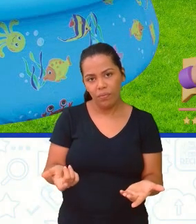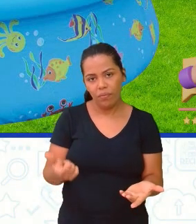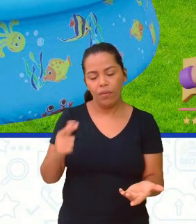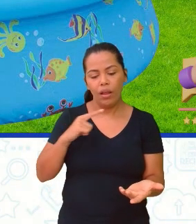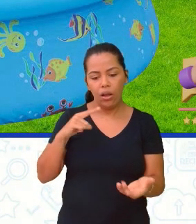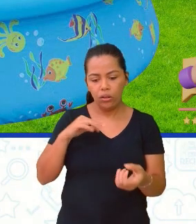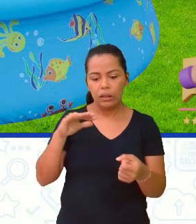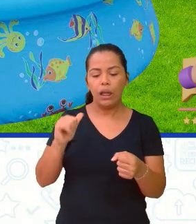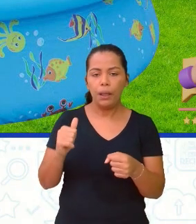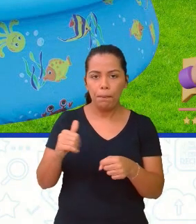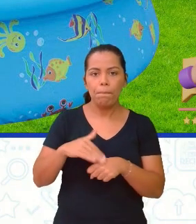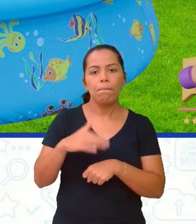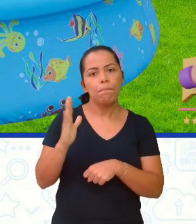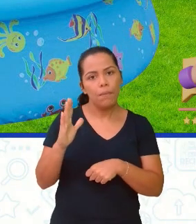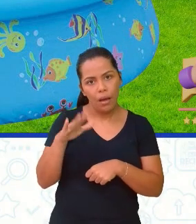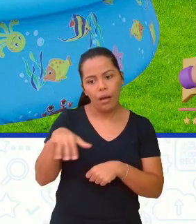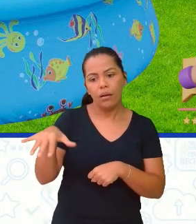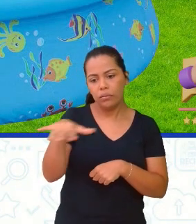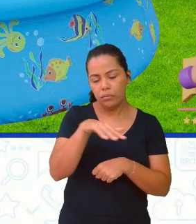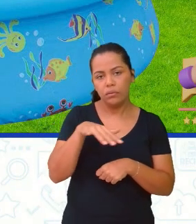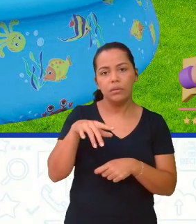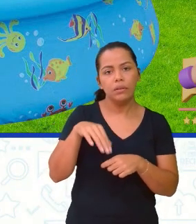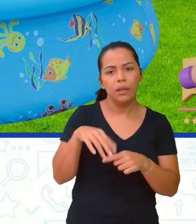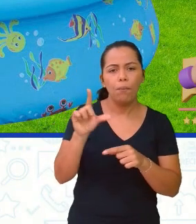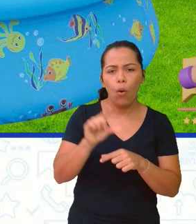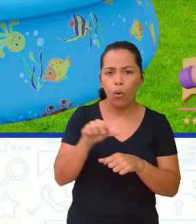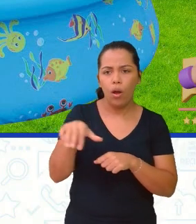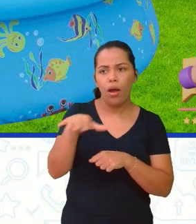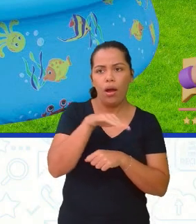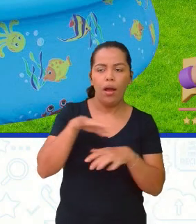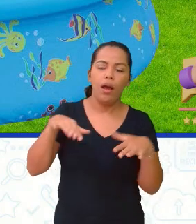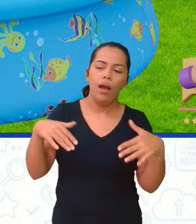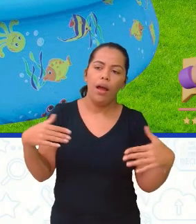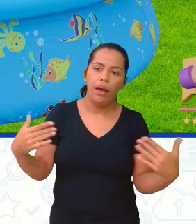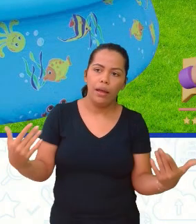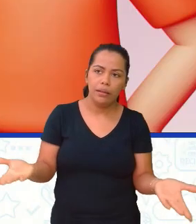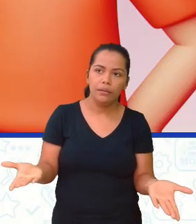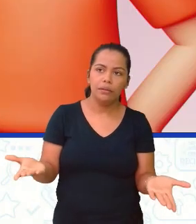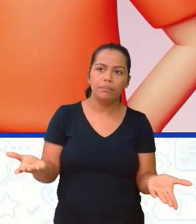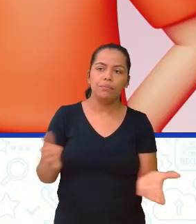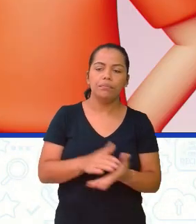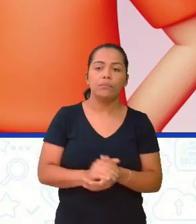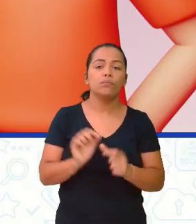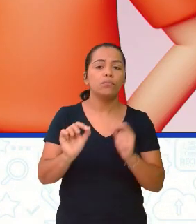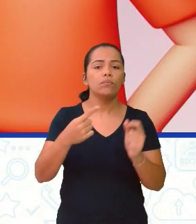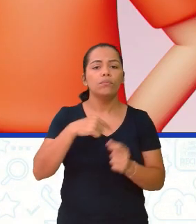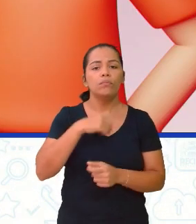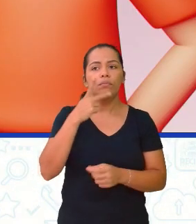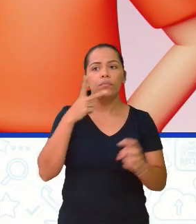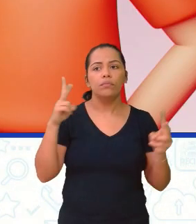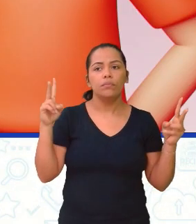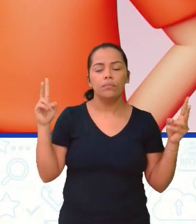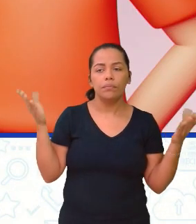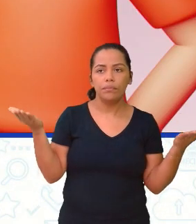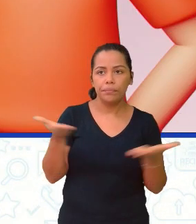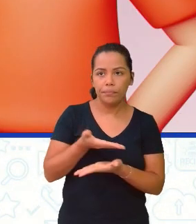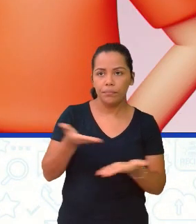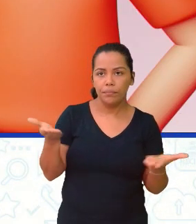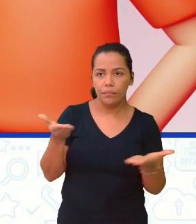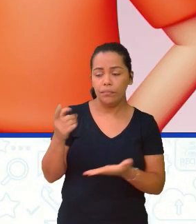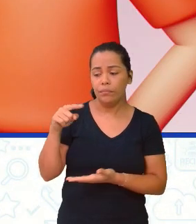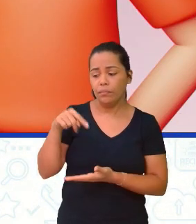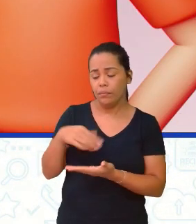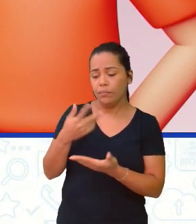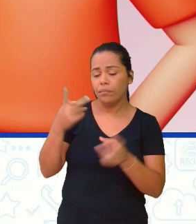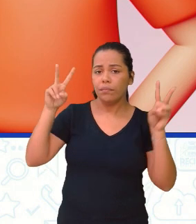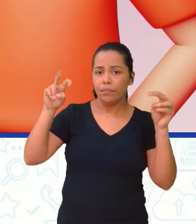Então, foram temas também que nós estudamos na aula passada. E agora, professora, o que é que a gente vai falar? A gente vai falar que esses temas da aula